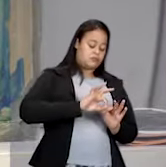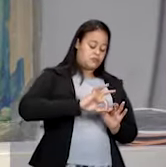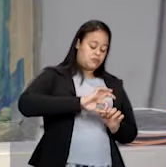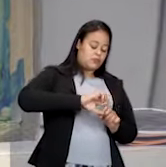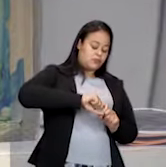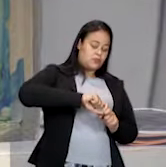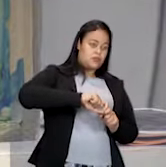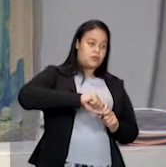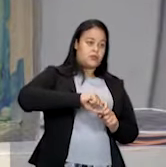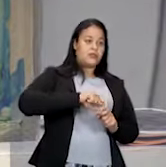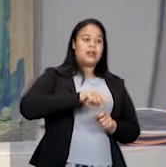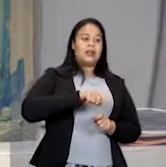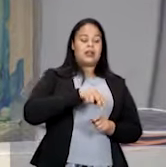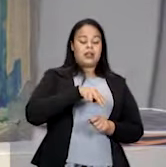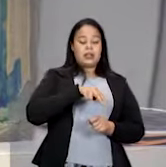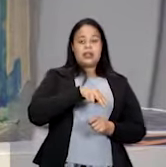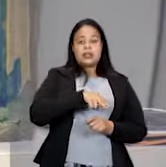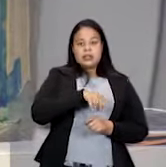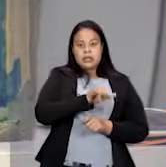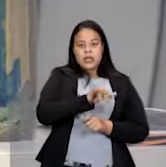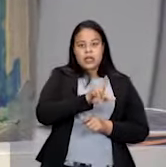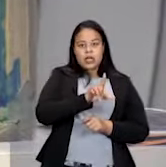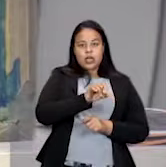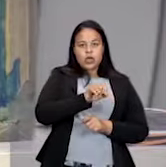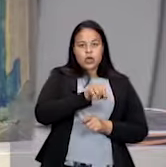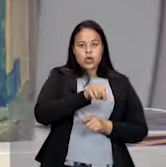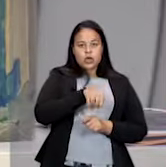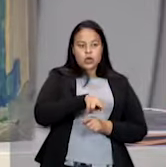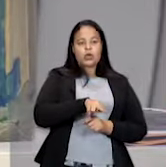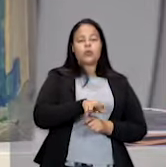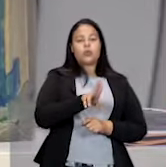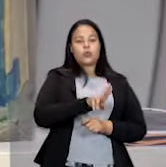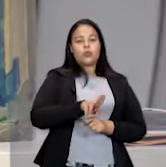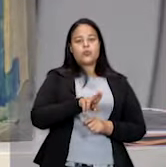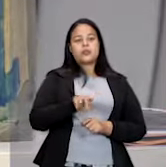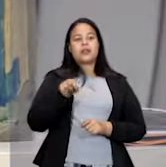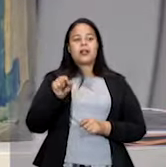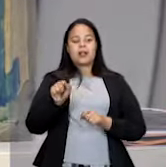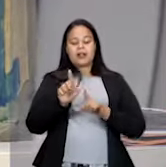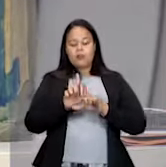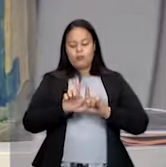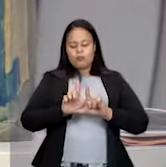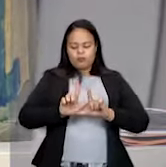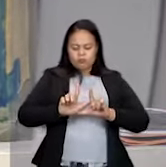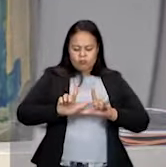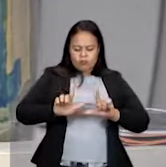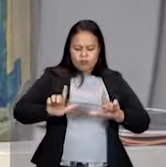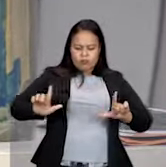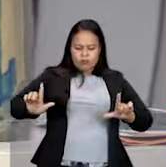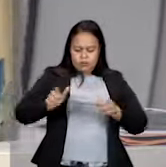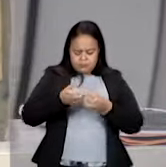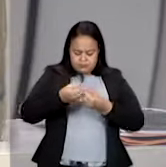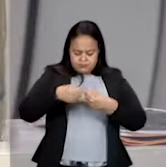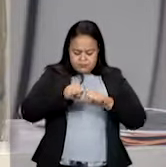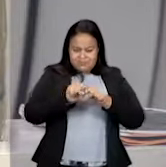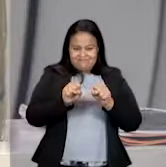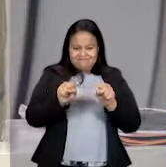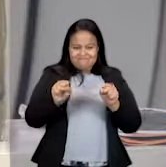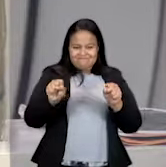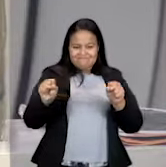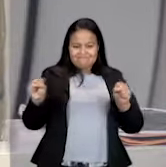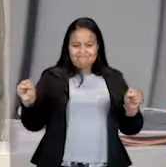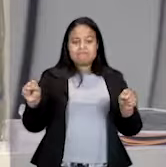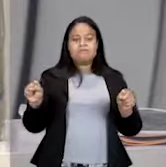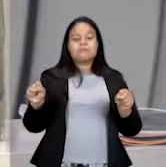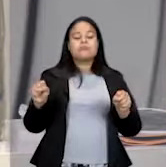caso aqui é nylon. Estica um pedacinho de nylon. Isso aqui é um tecido bem esticadinho. E essa cor